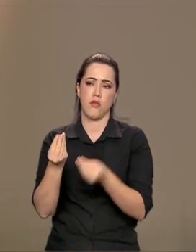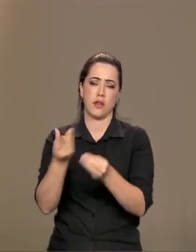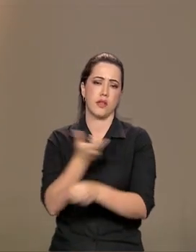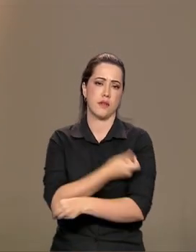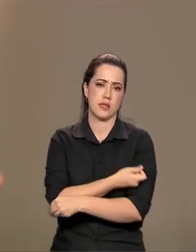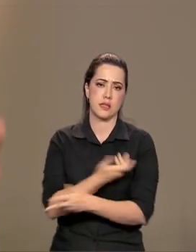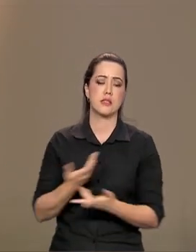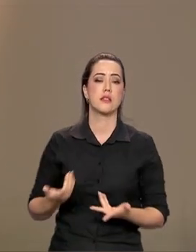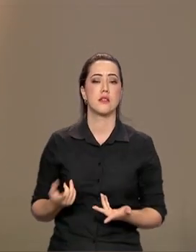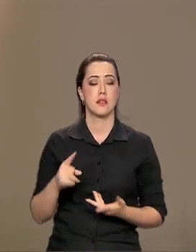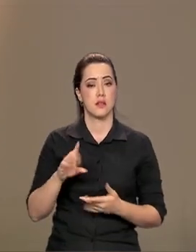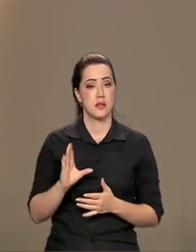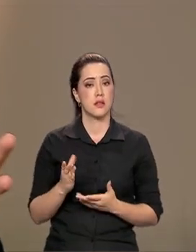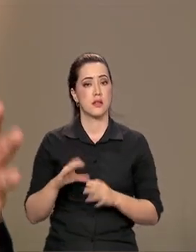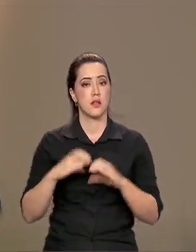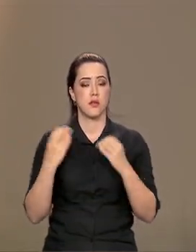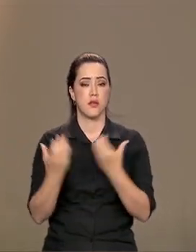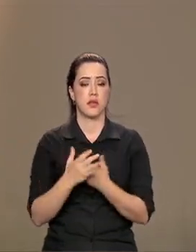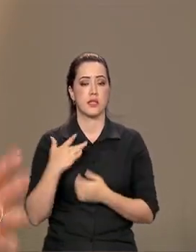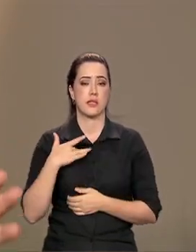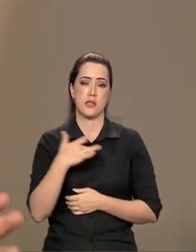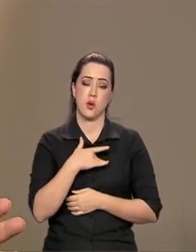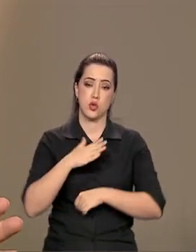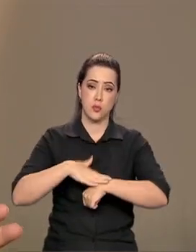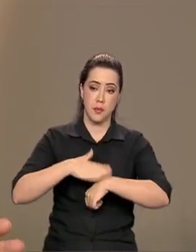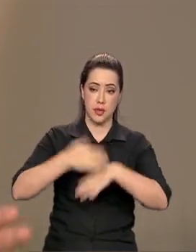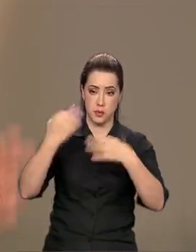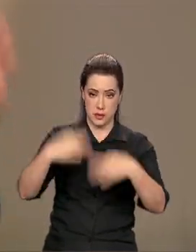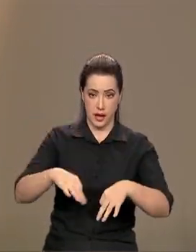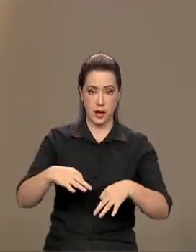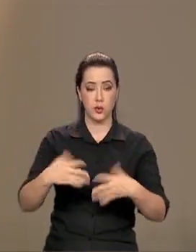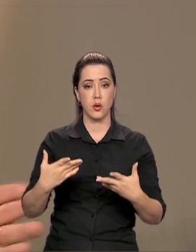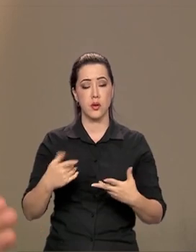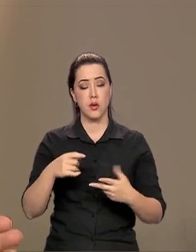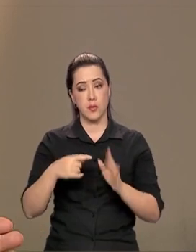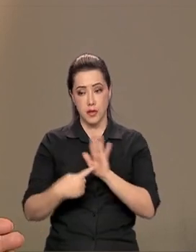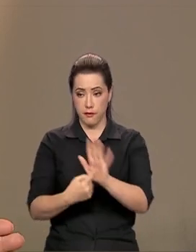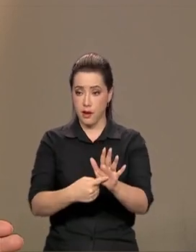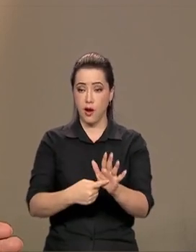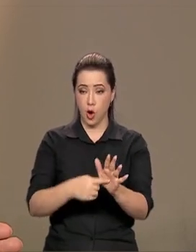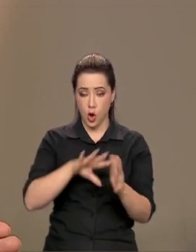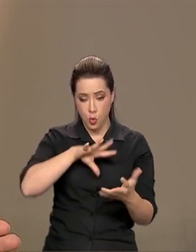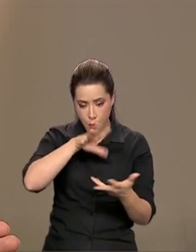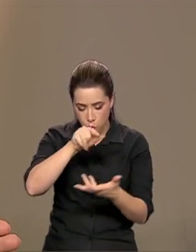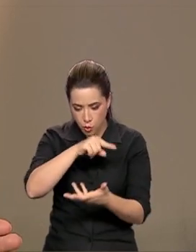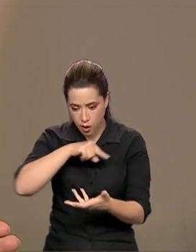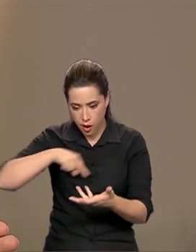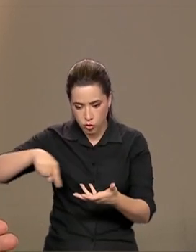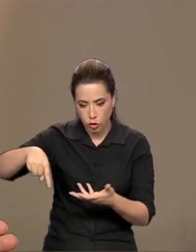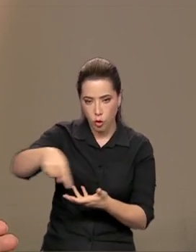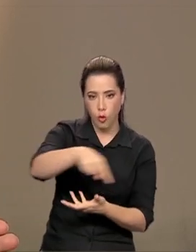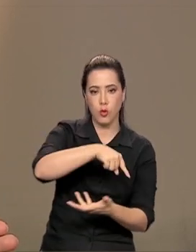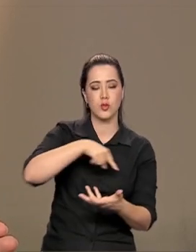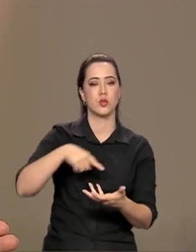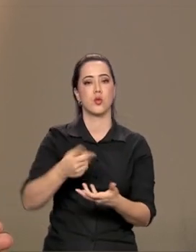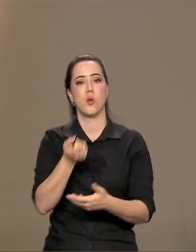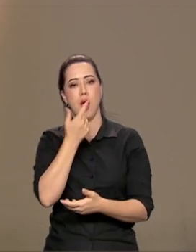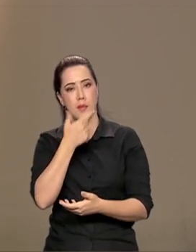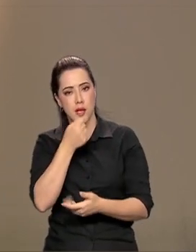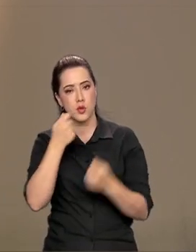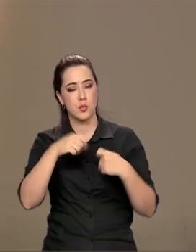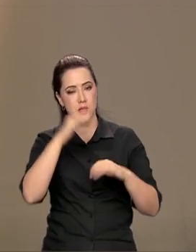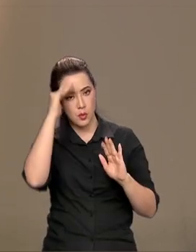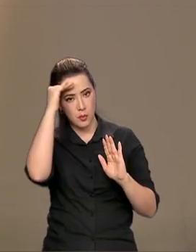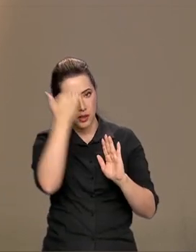conferência de saúde foi um momento alto para dizer, olha, a terra é redonda, os medicamentos têm que seguir a definição